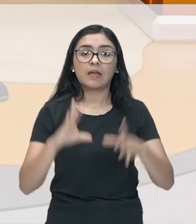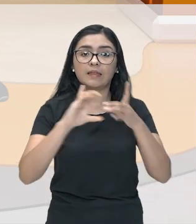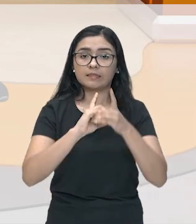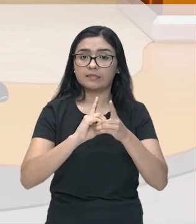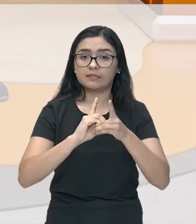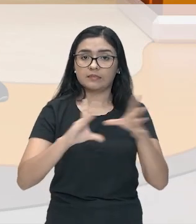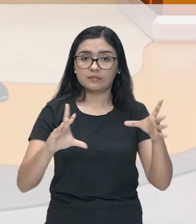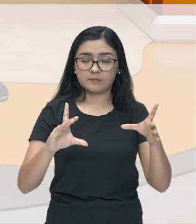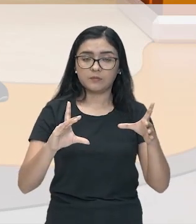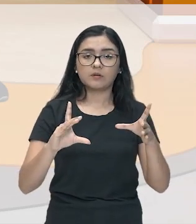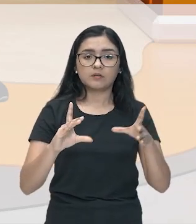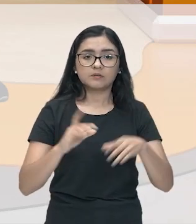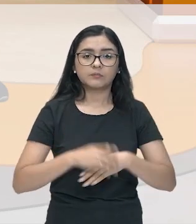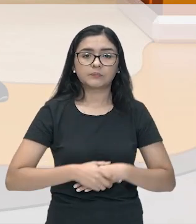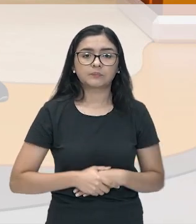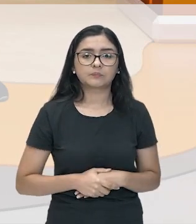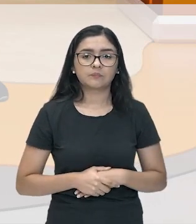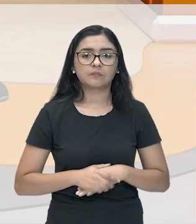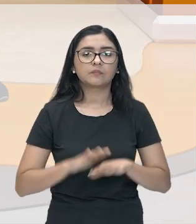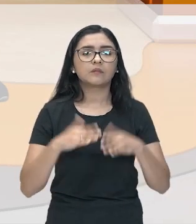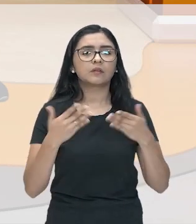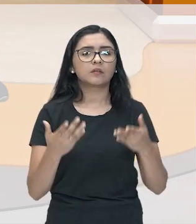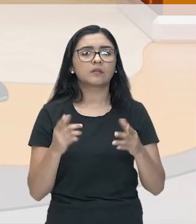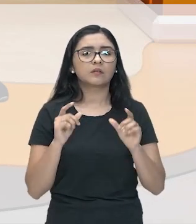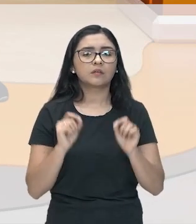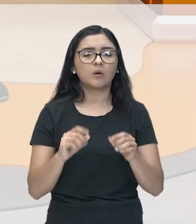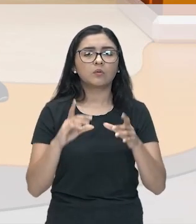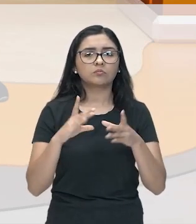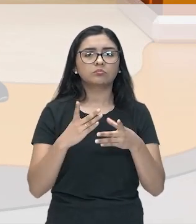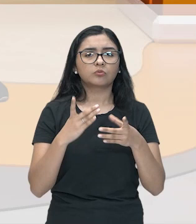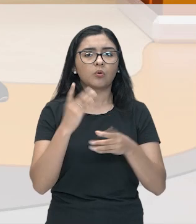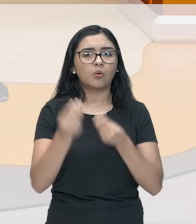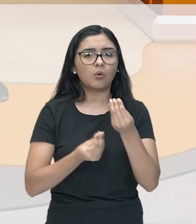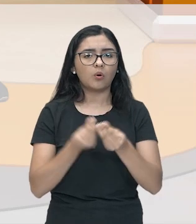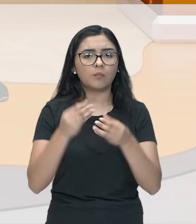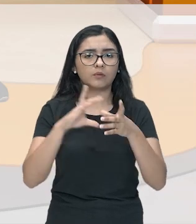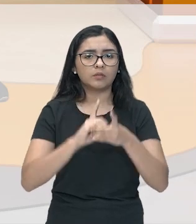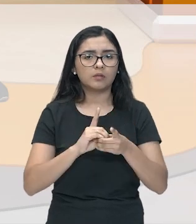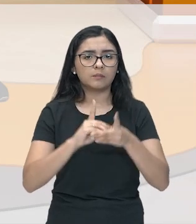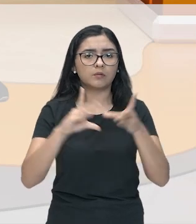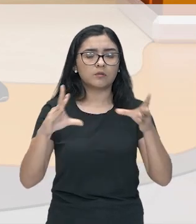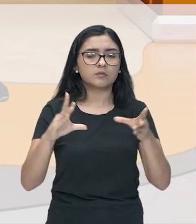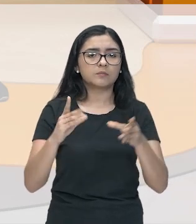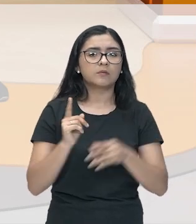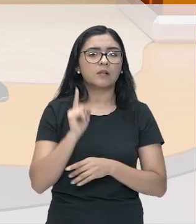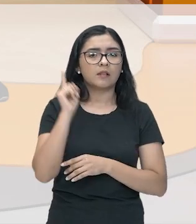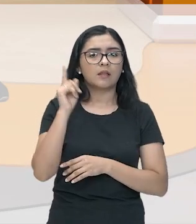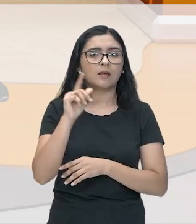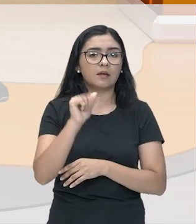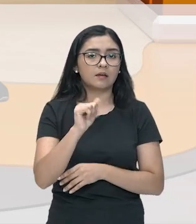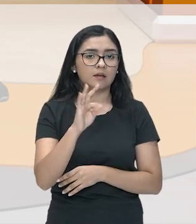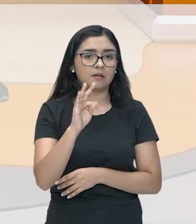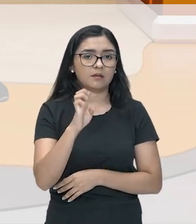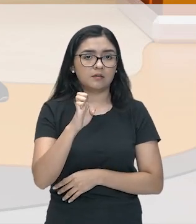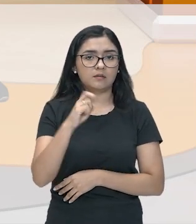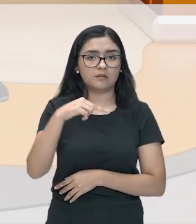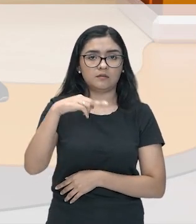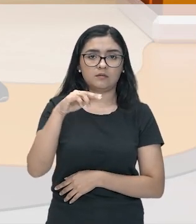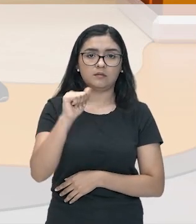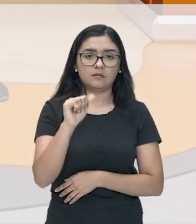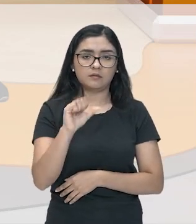democracia. O modelo democrático desenvolvido em Atenas é uma contribuição